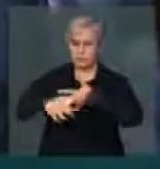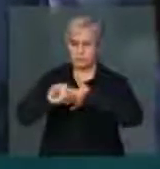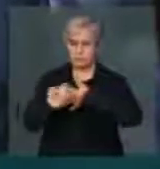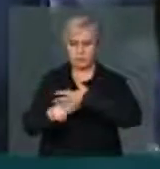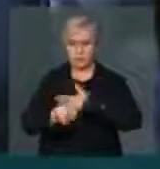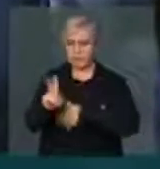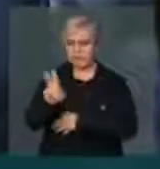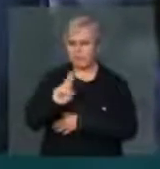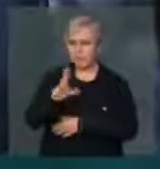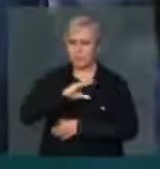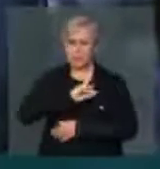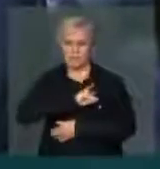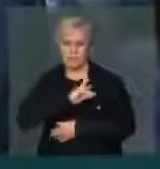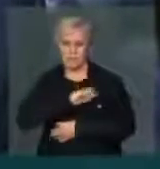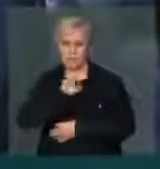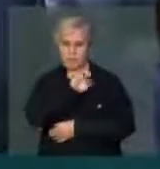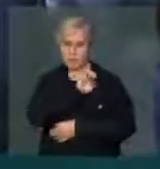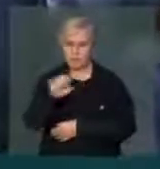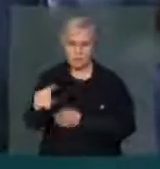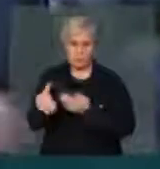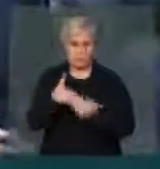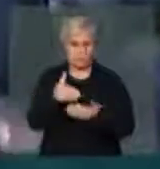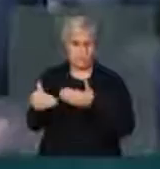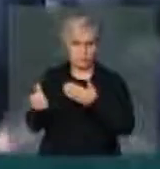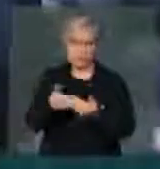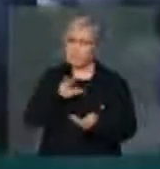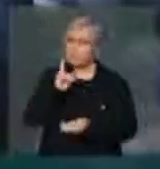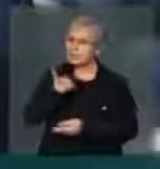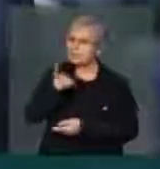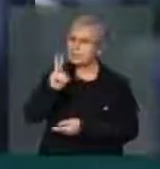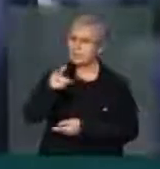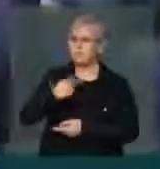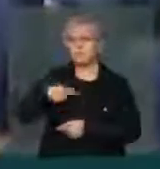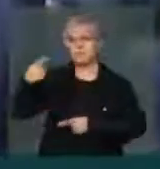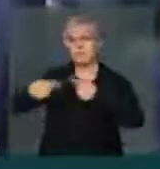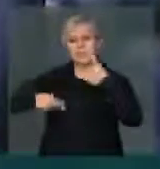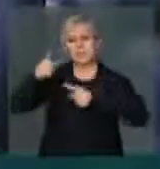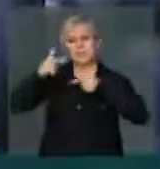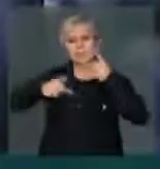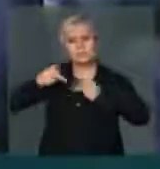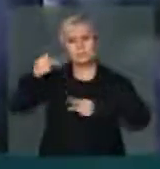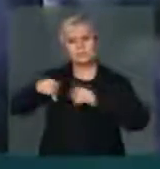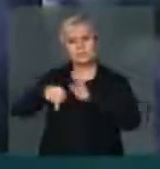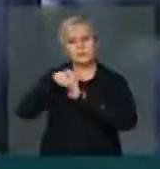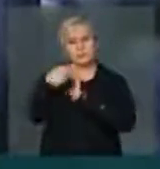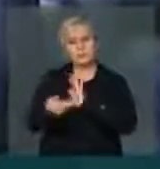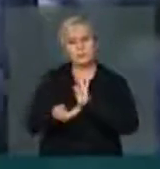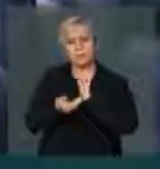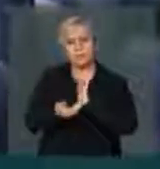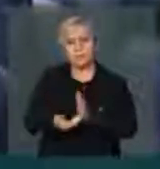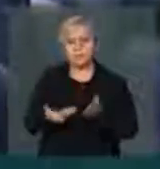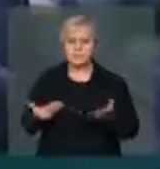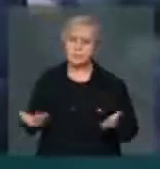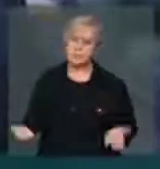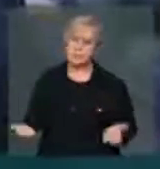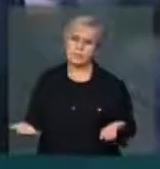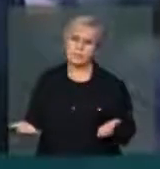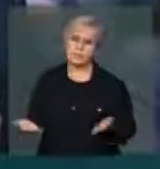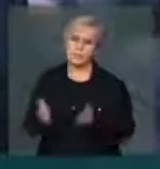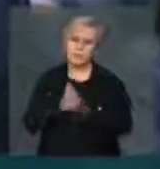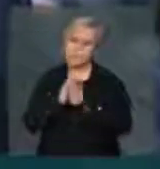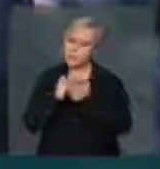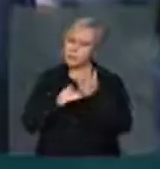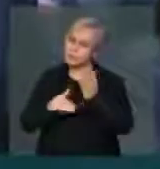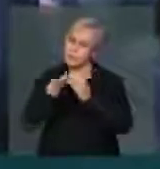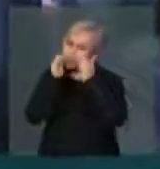Venezuela, Bolívia e Equador, é palco de disputa política dentro dessa casa. Com todo o respeito que eu tenho ao